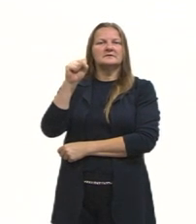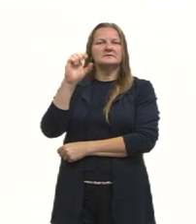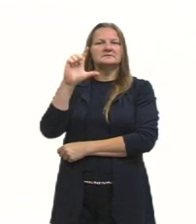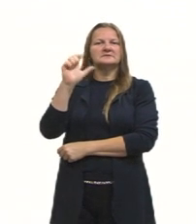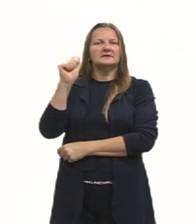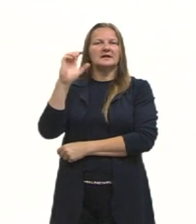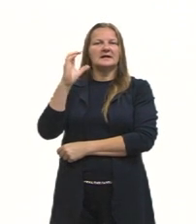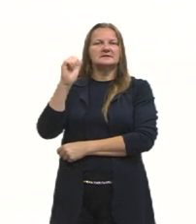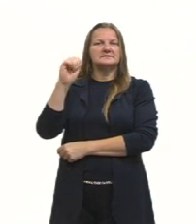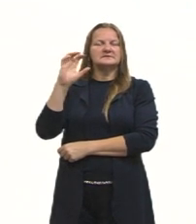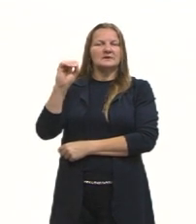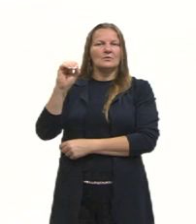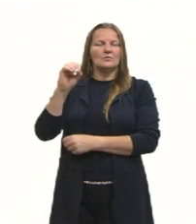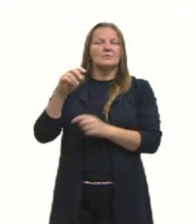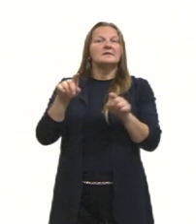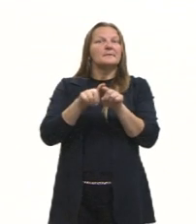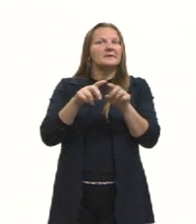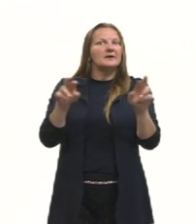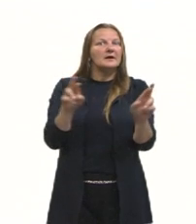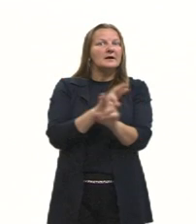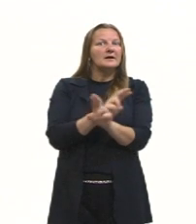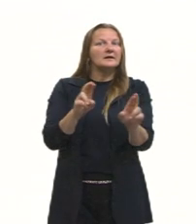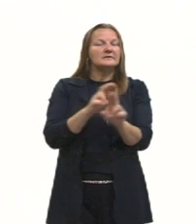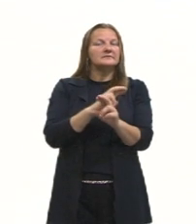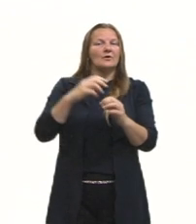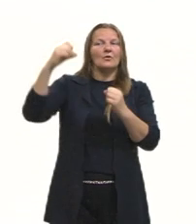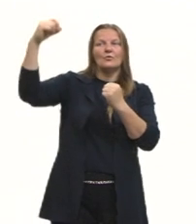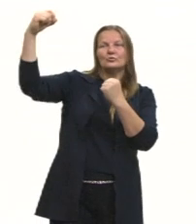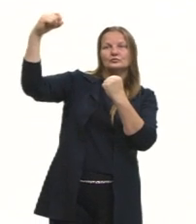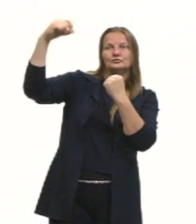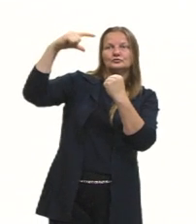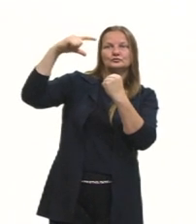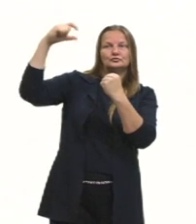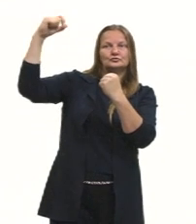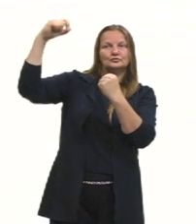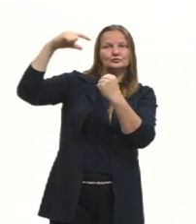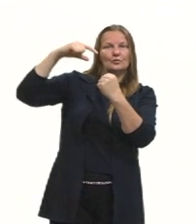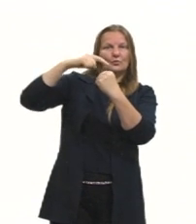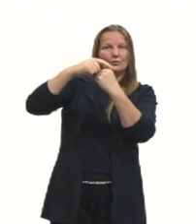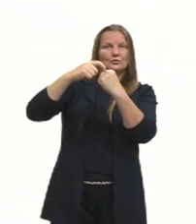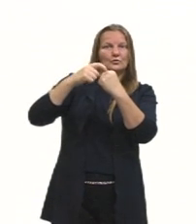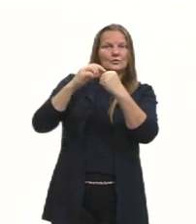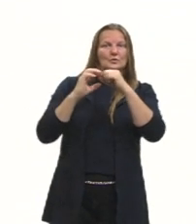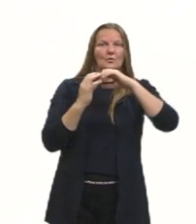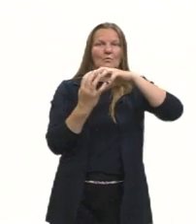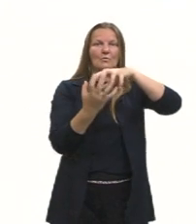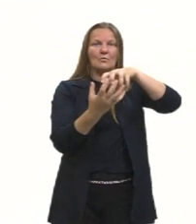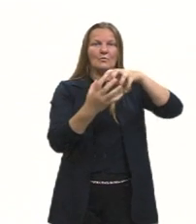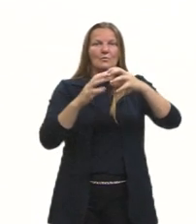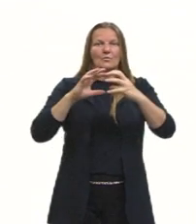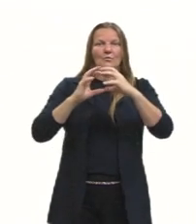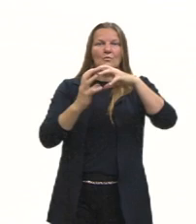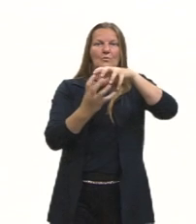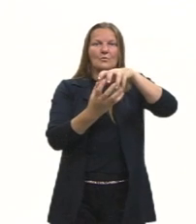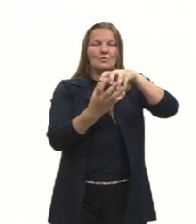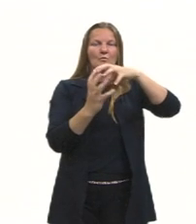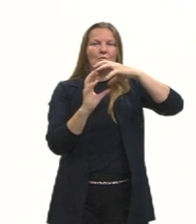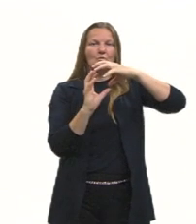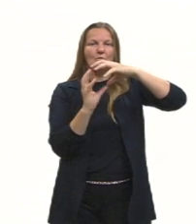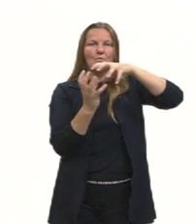que nós temos hoje do sol, do posicionamento do sol, com as placas para